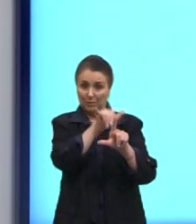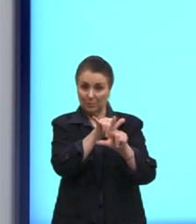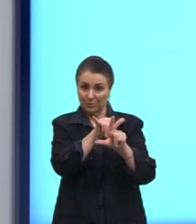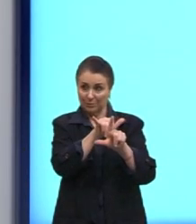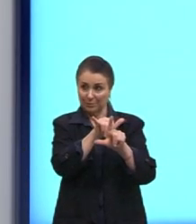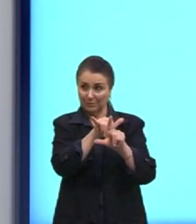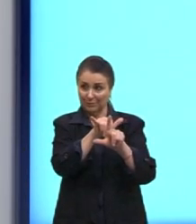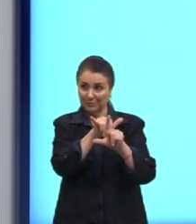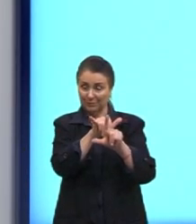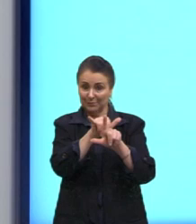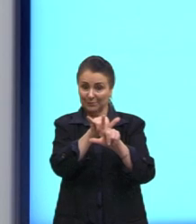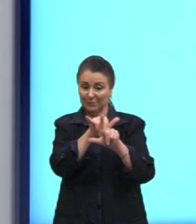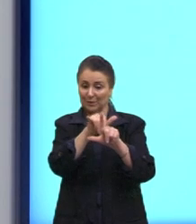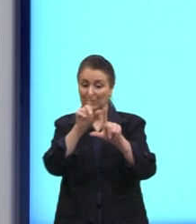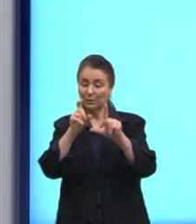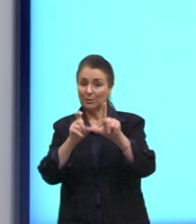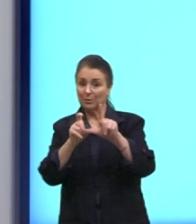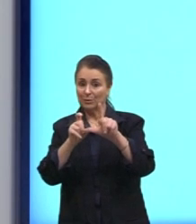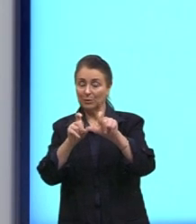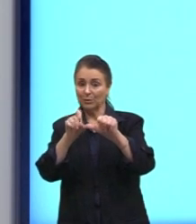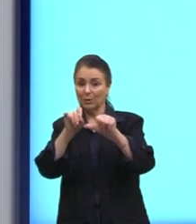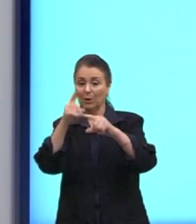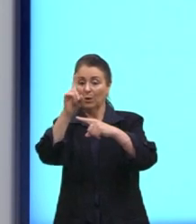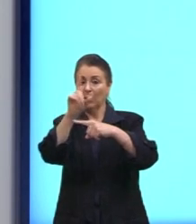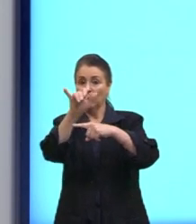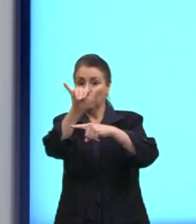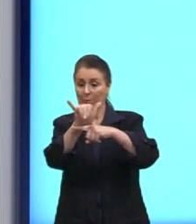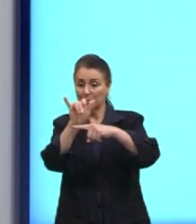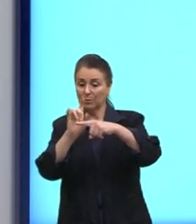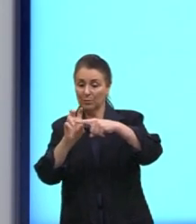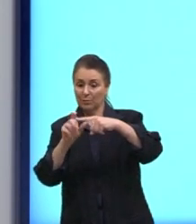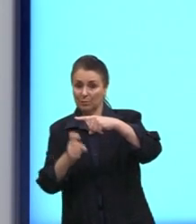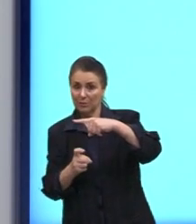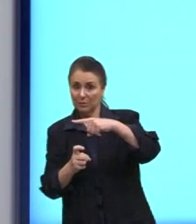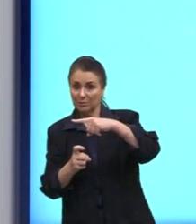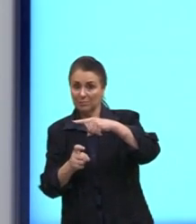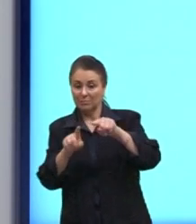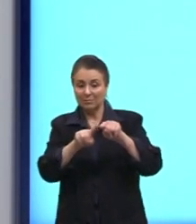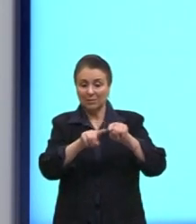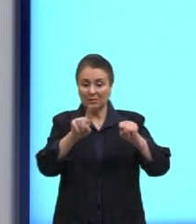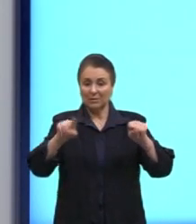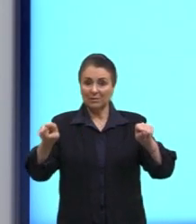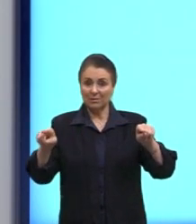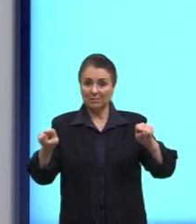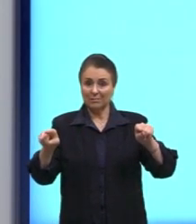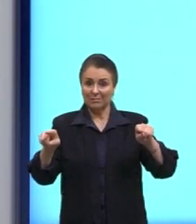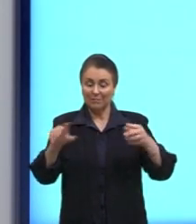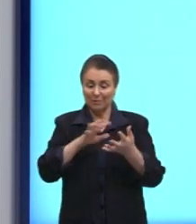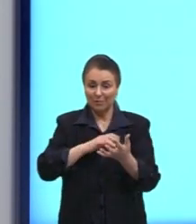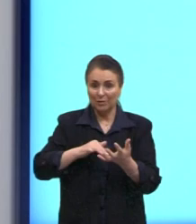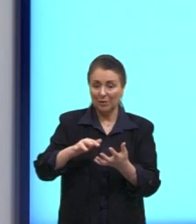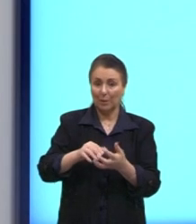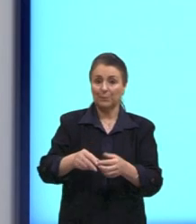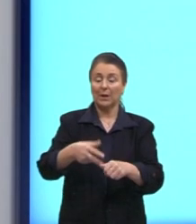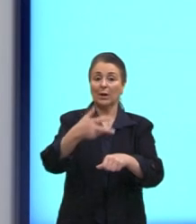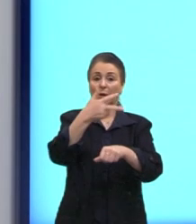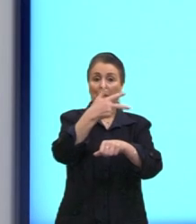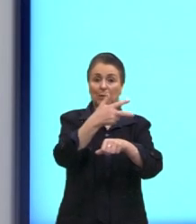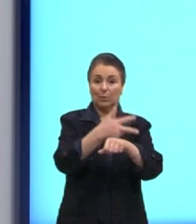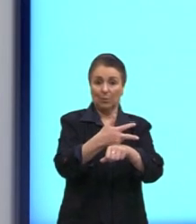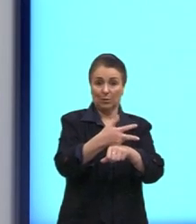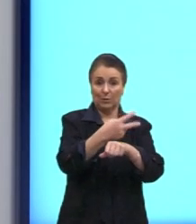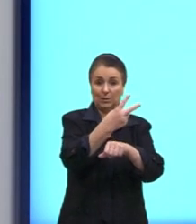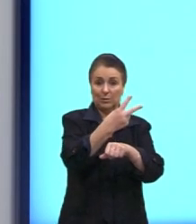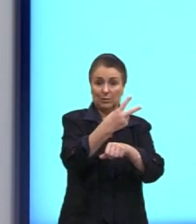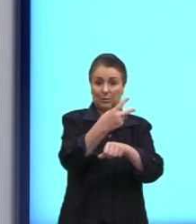a variação do x. Quanto que variou o y? A gente vai determinar, então, eu vou calcular, câmera 2 menos a câmera